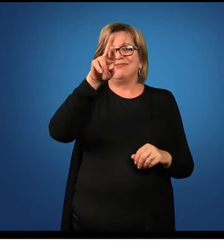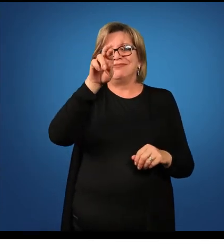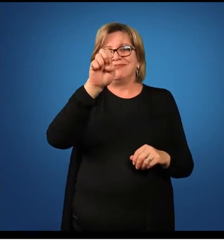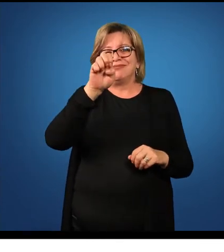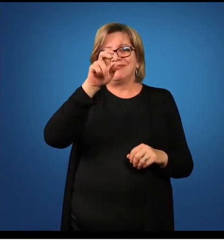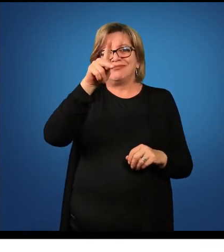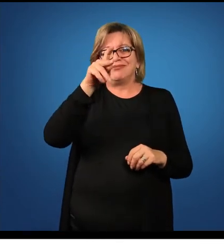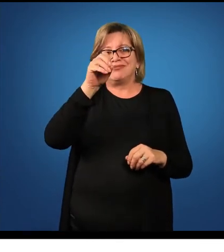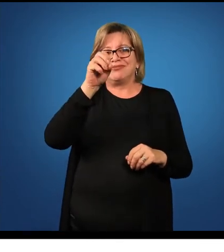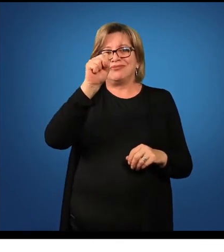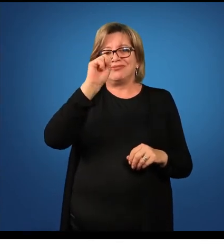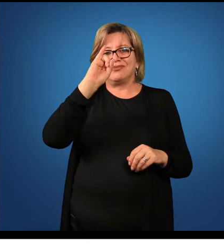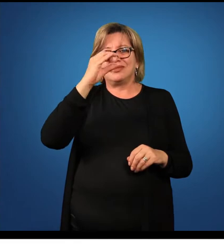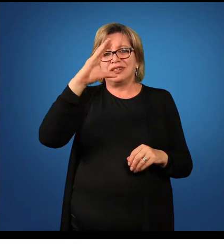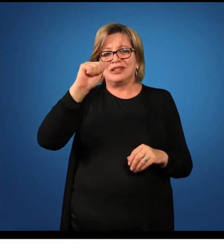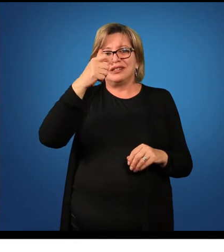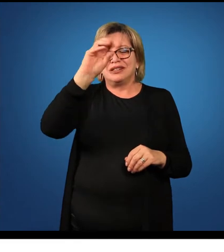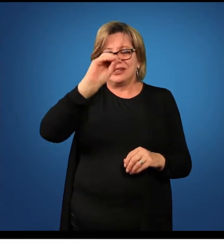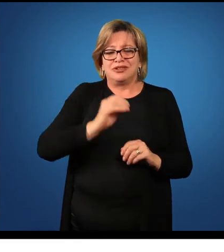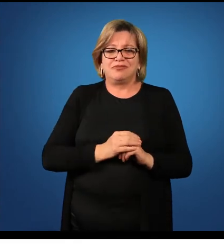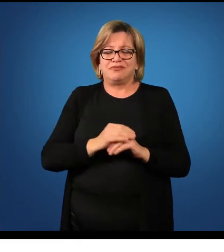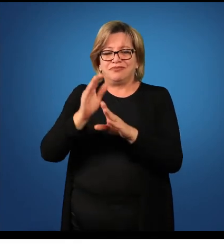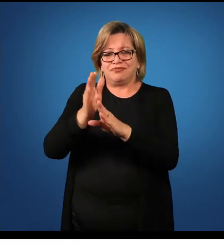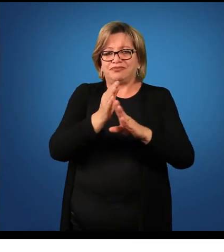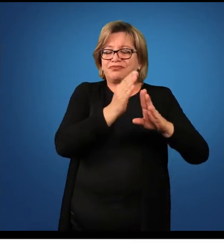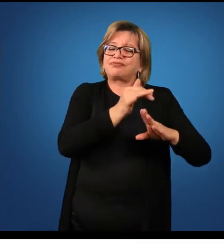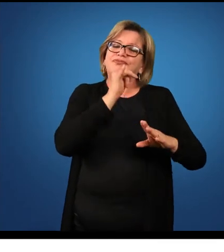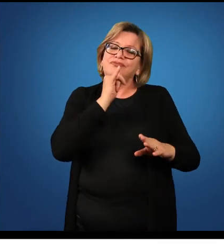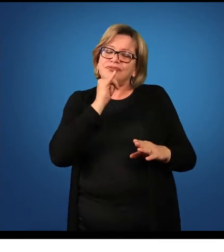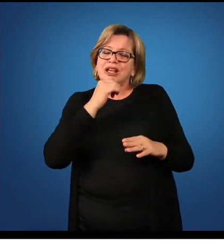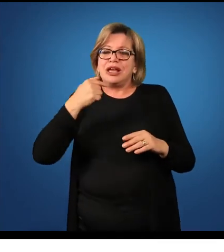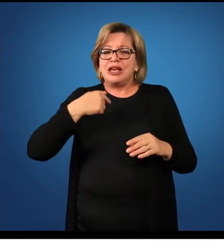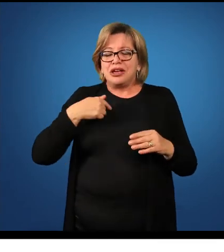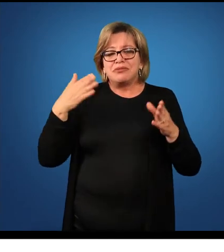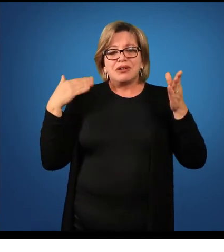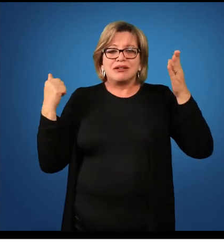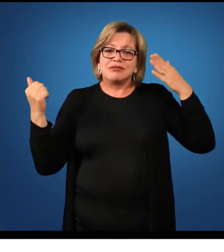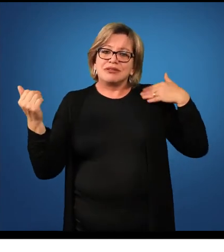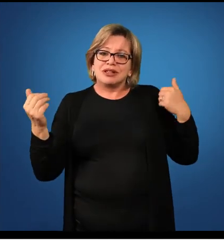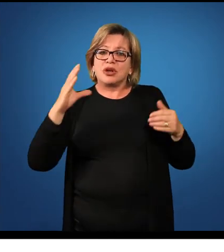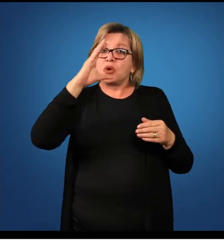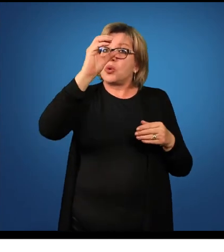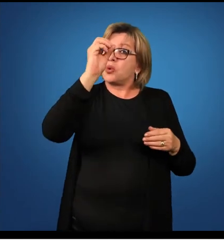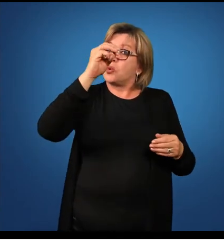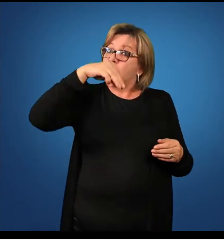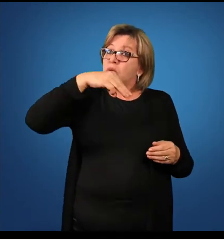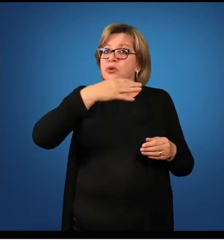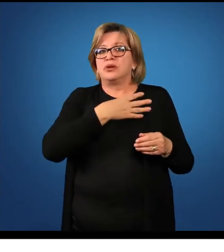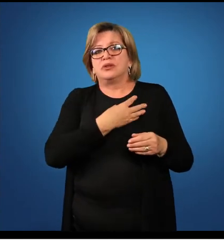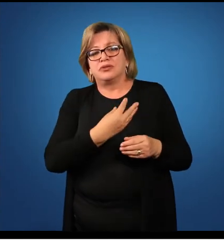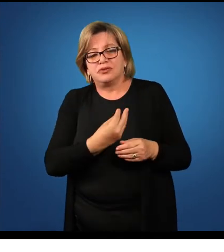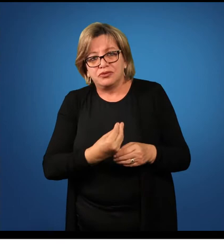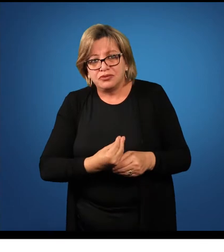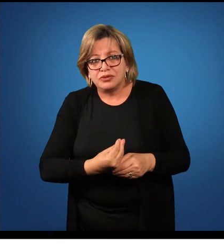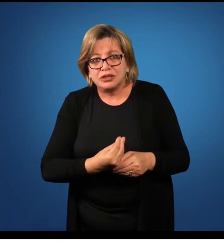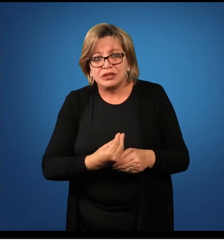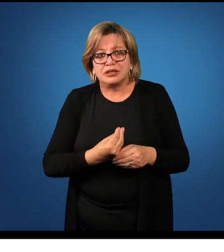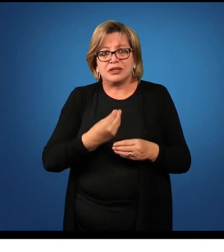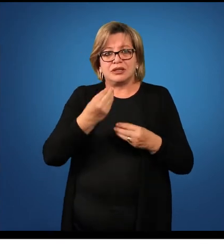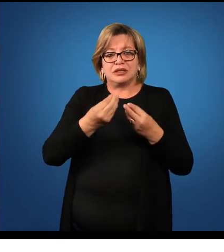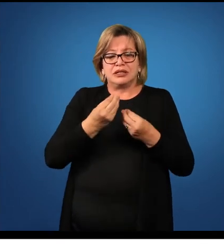Passeio com a minha filha, com meia filha, ambulo, ou seja,